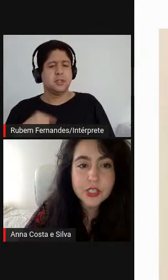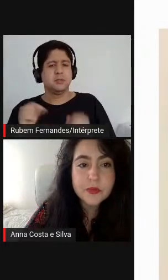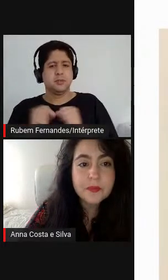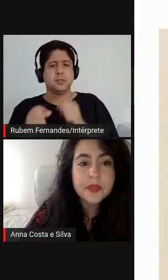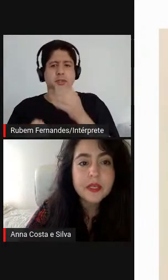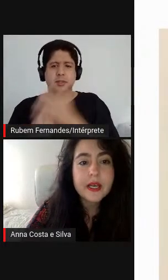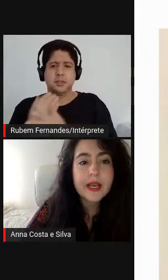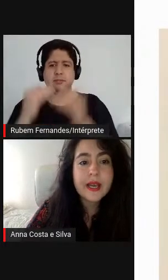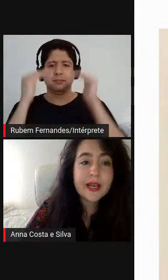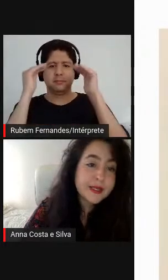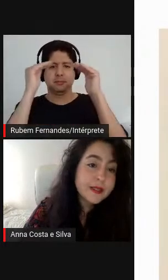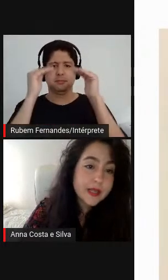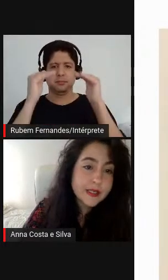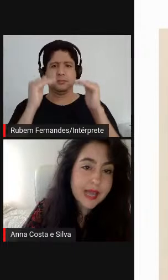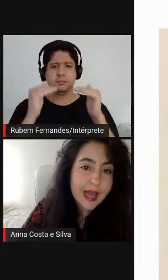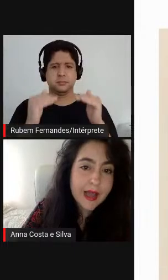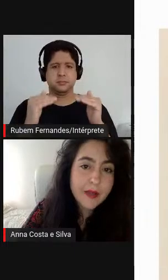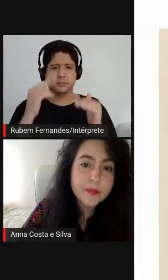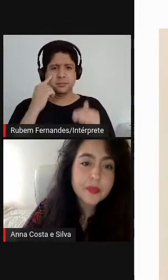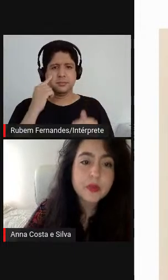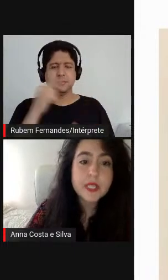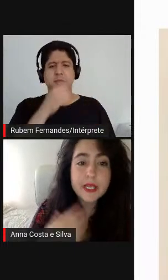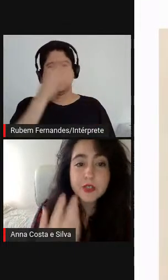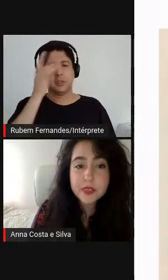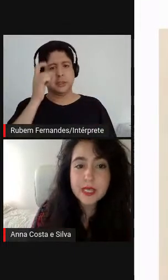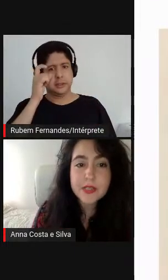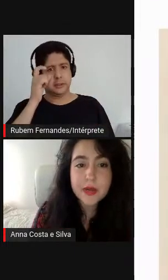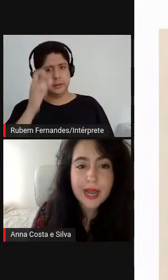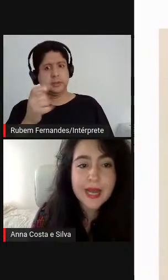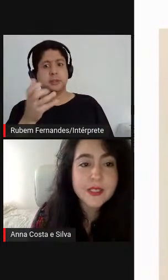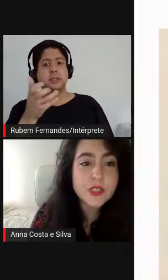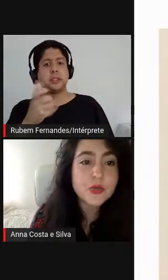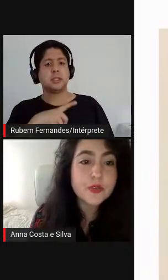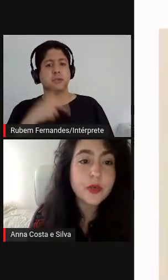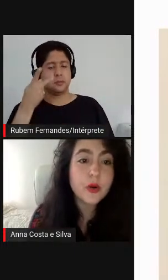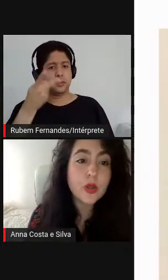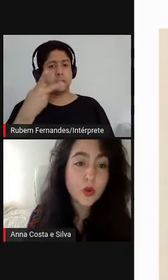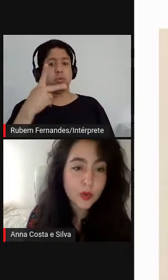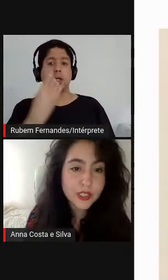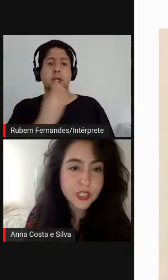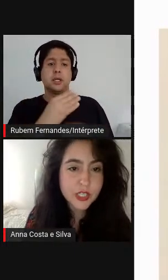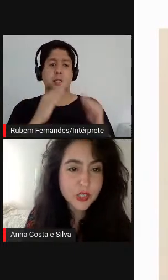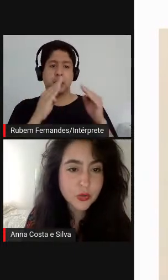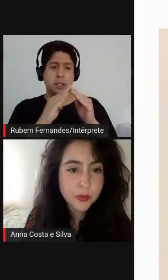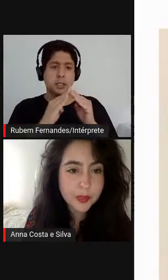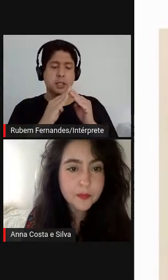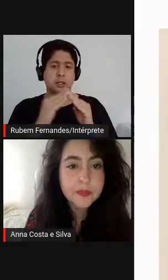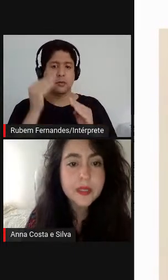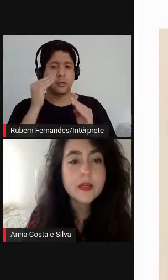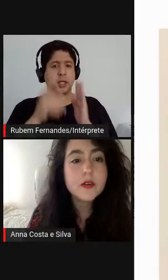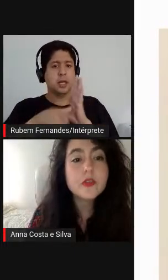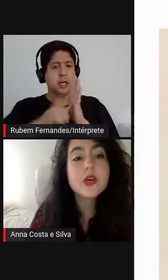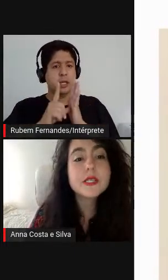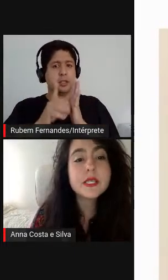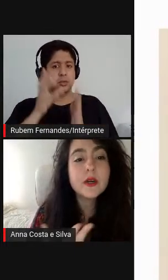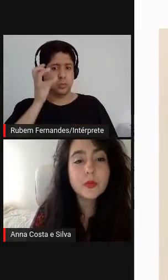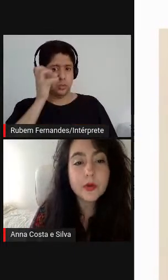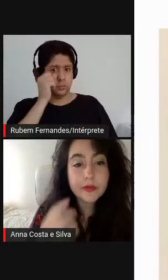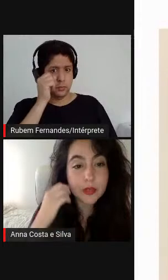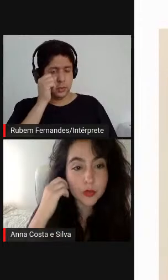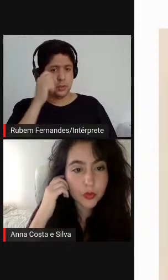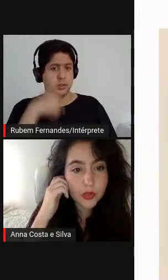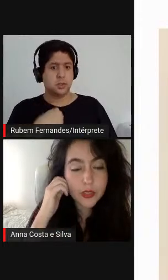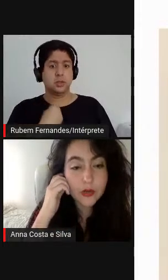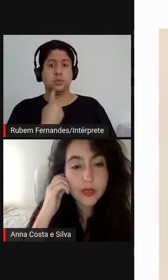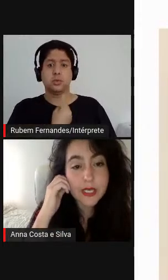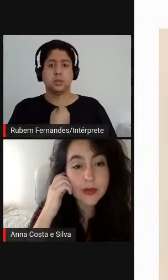diz A quem se interessar, gostaria de visitar a sua casa e te ouvir logo antes da gente dormir. Vou sozinha com